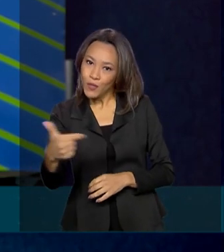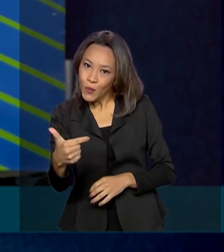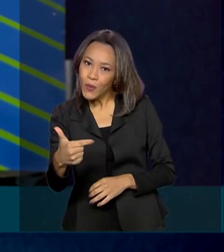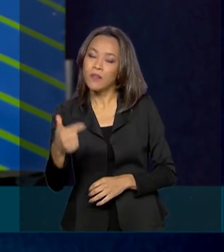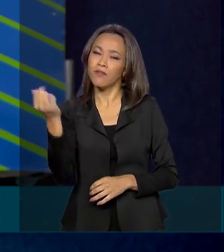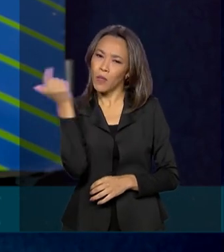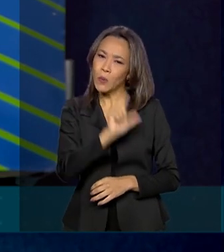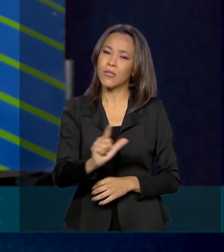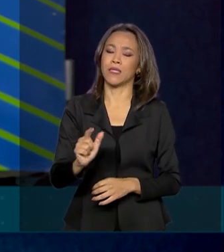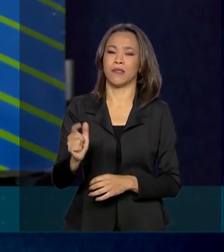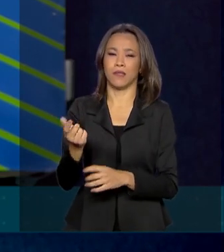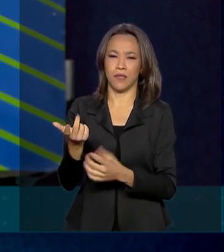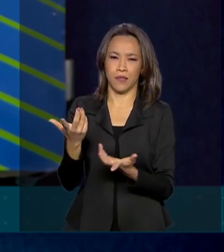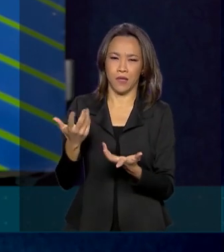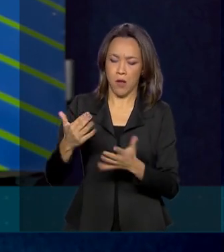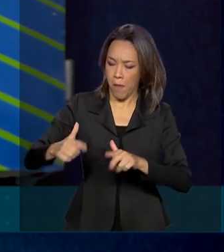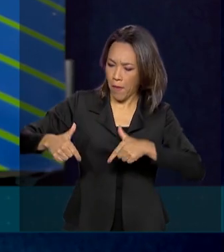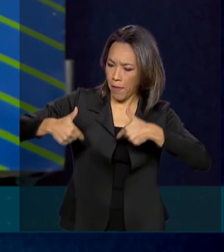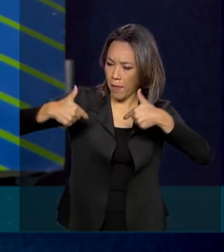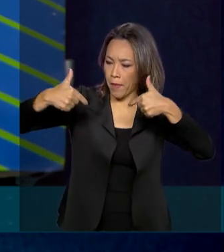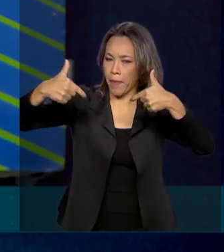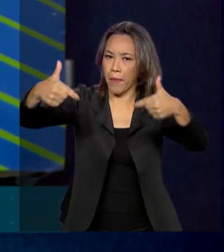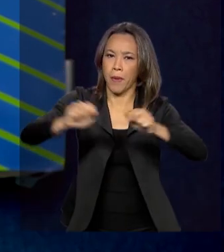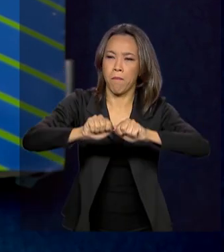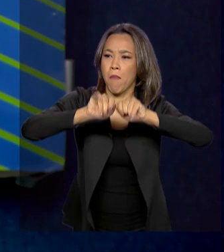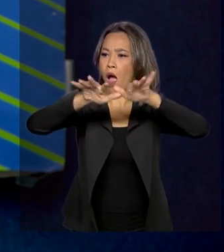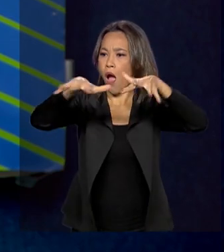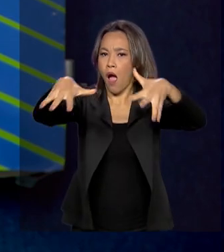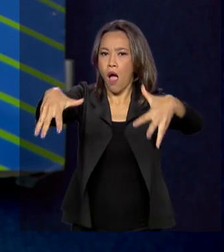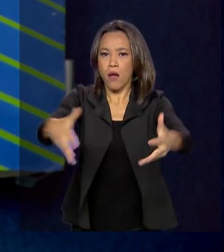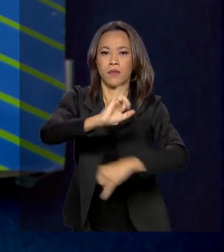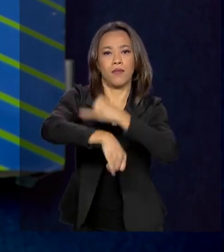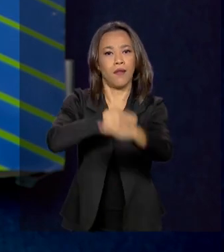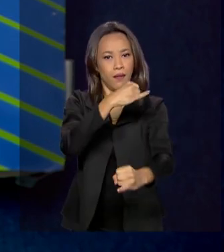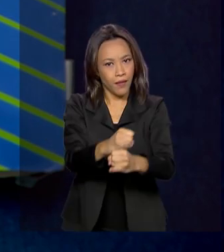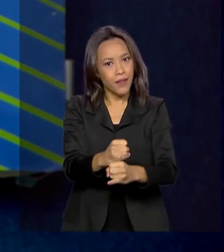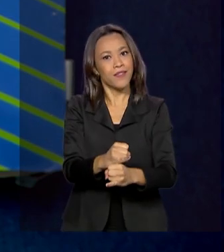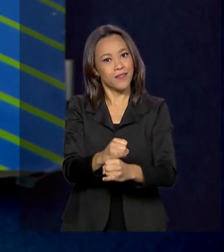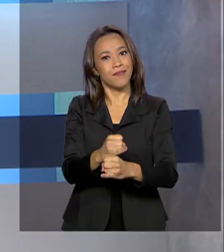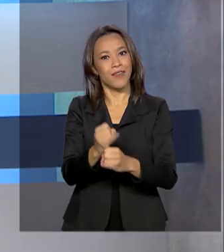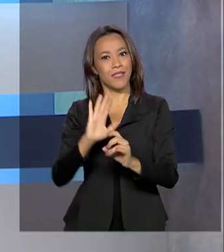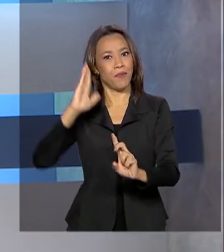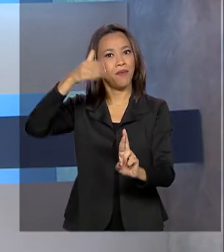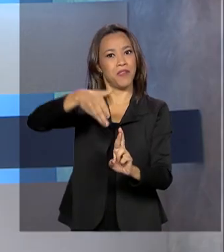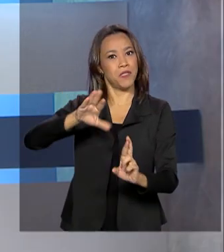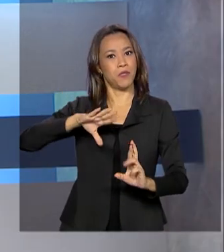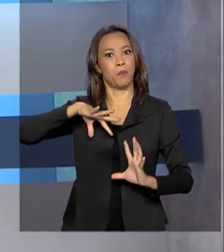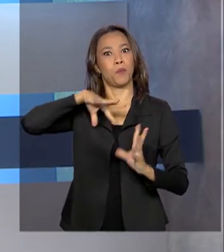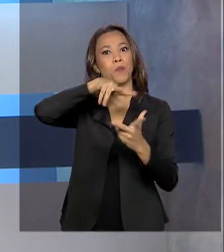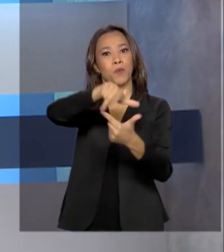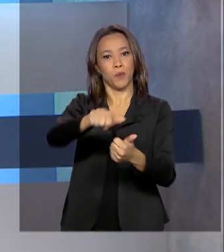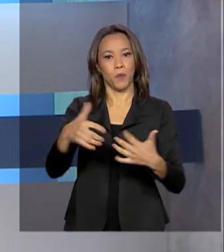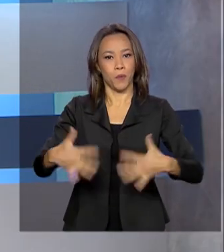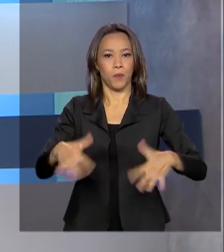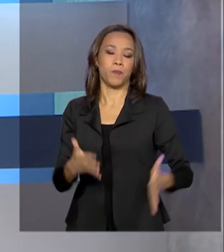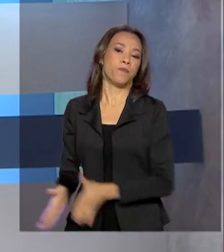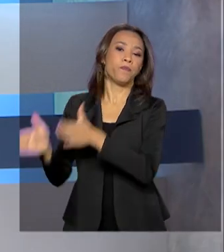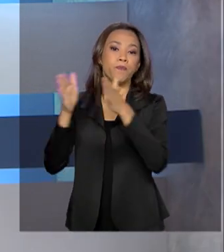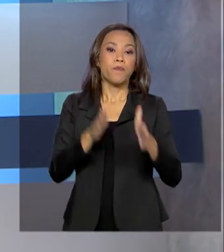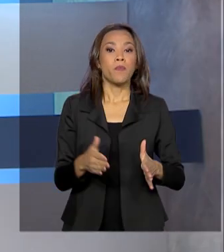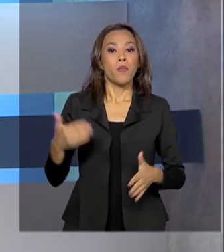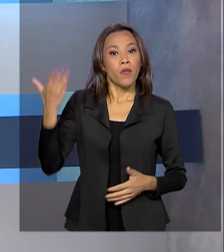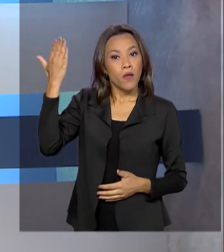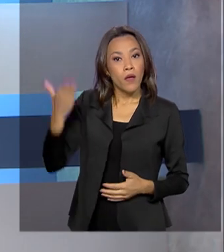importantes e que a gente vai realmente fazer diferença ao mundo. E o ministro falou aí da